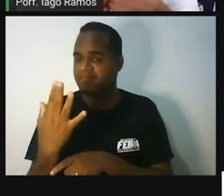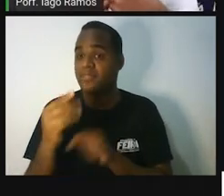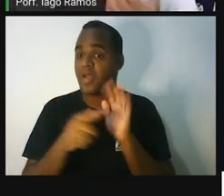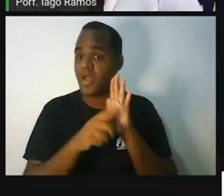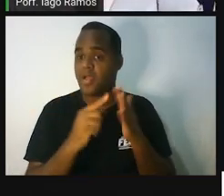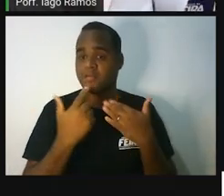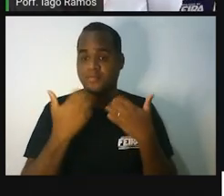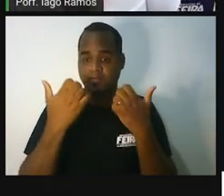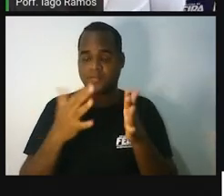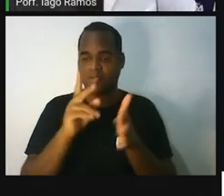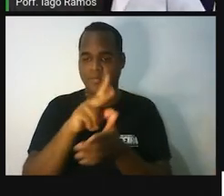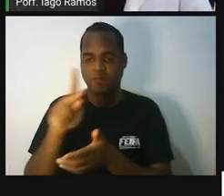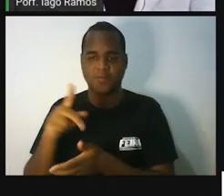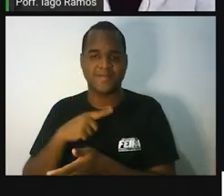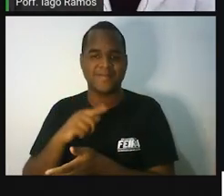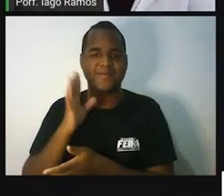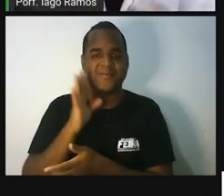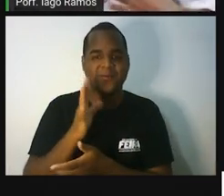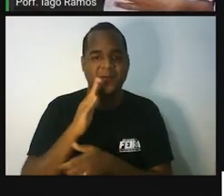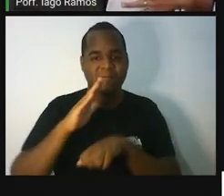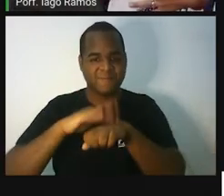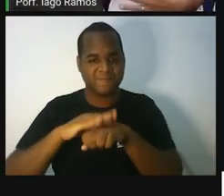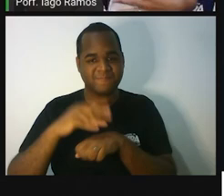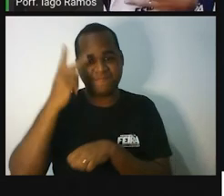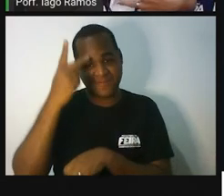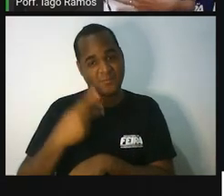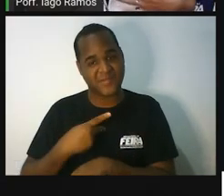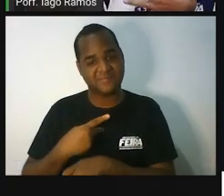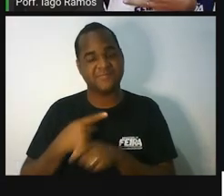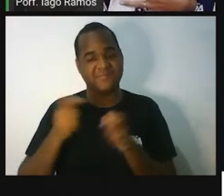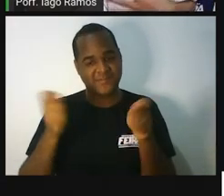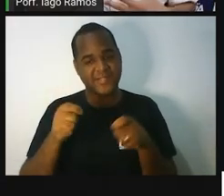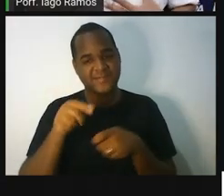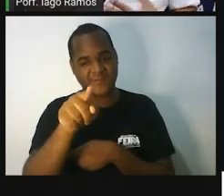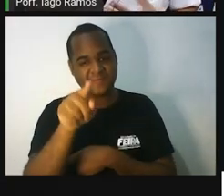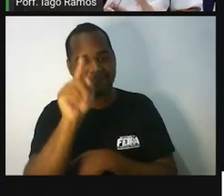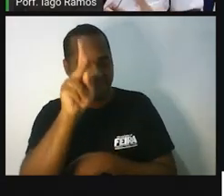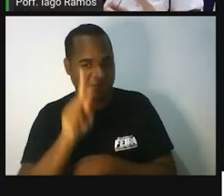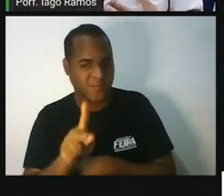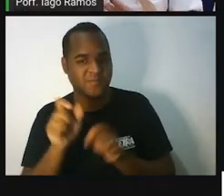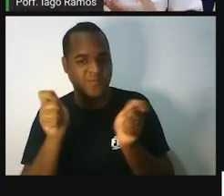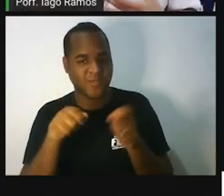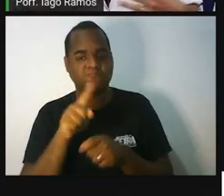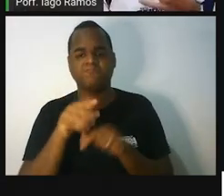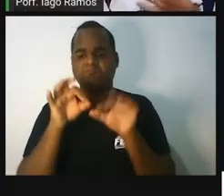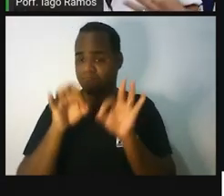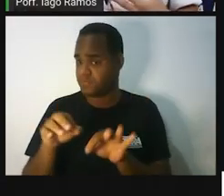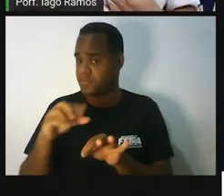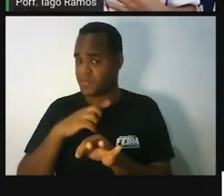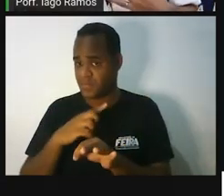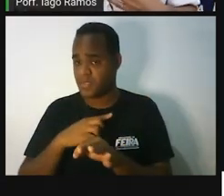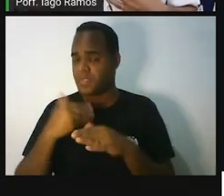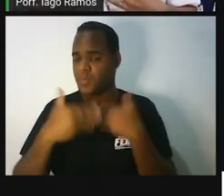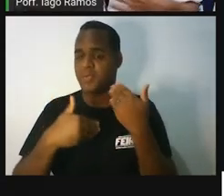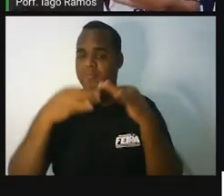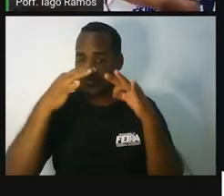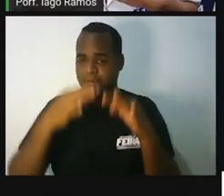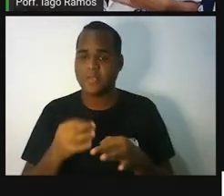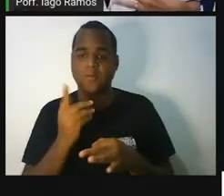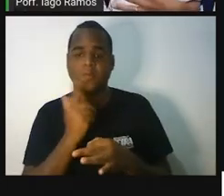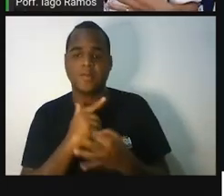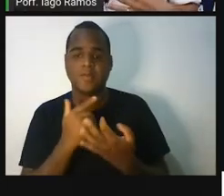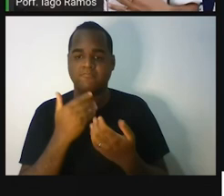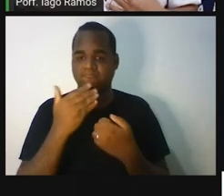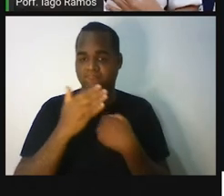de você fazer com uma pessoa, o legal é você fazer com você mesmo. Pra você ver que vai dar certo. Tá? E depois que você ver que dá